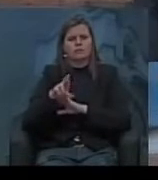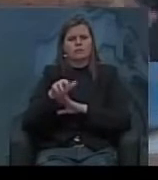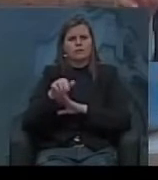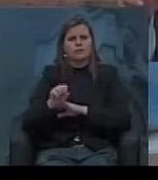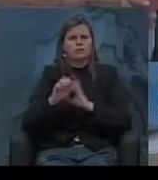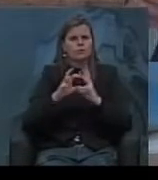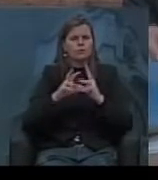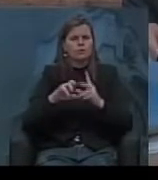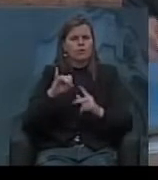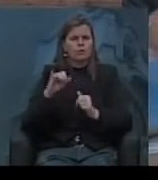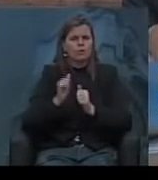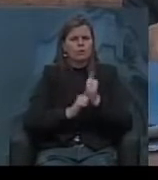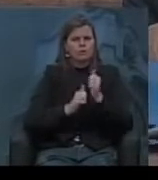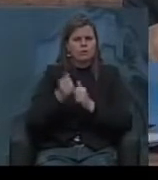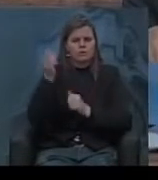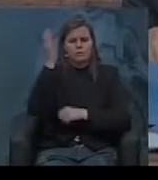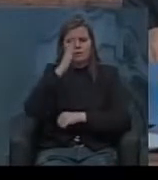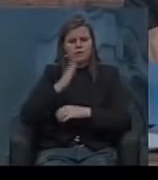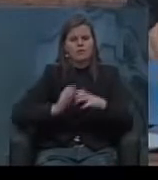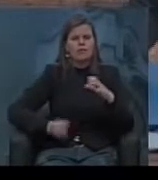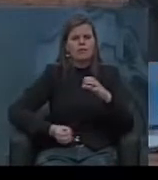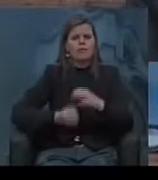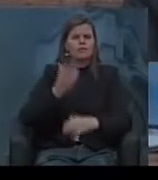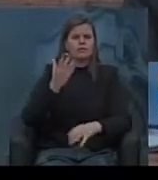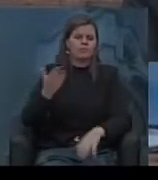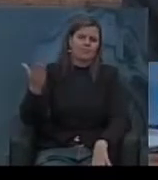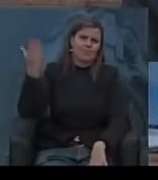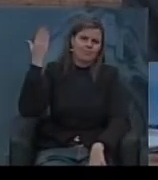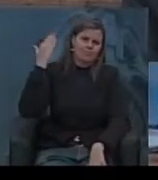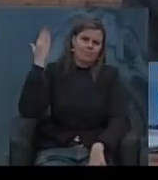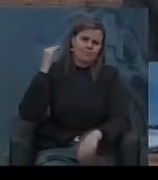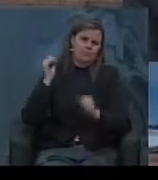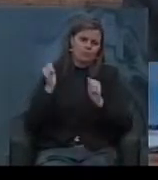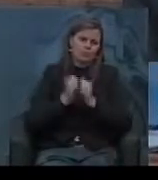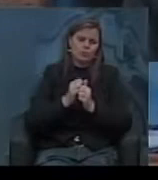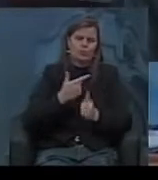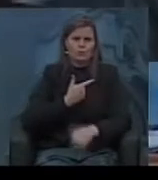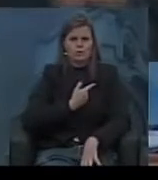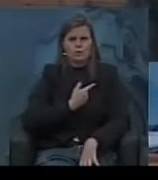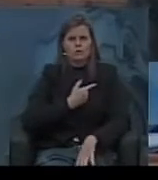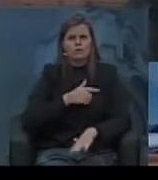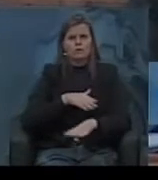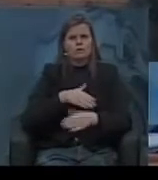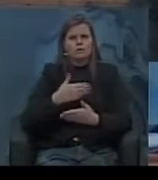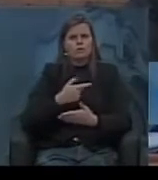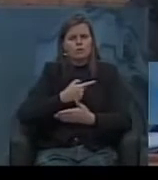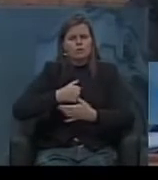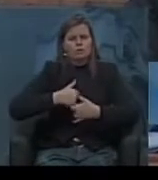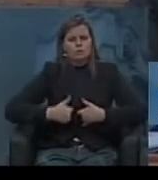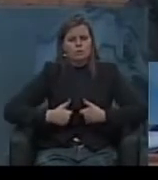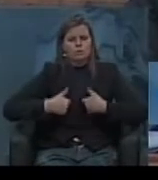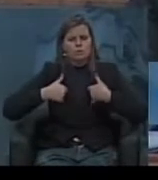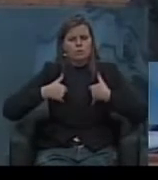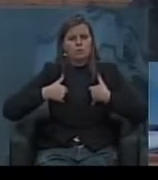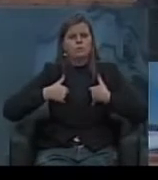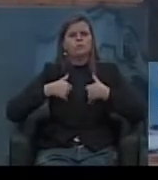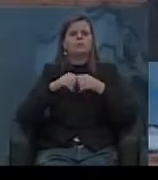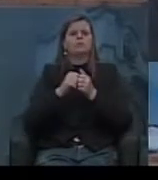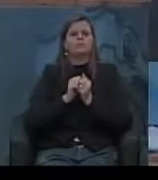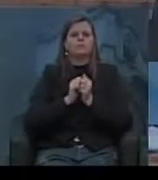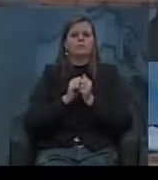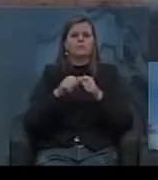do Brasil moderno nasceu lá atrás com Getúlio Vargas então a gente tem orgulho disso e